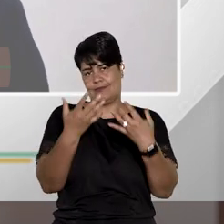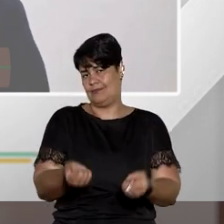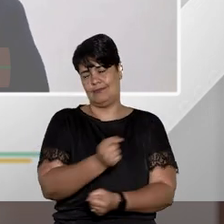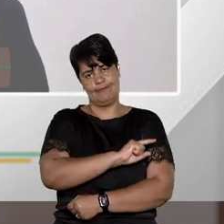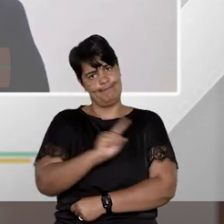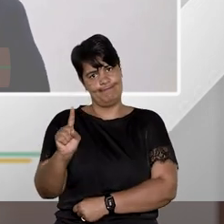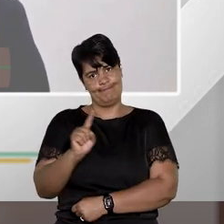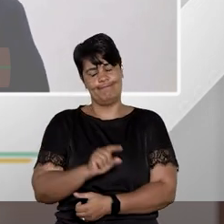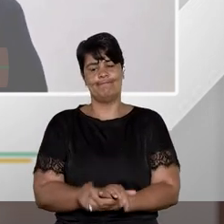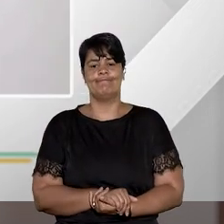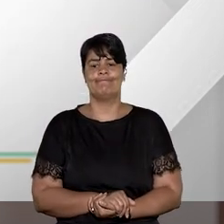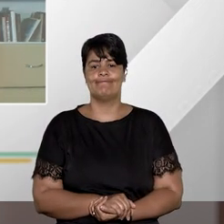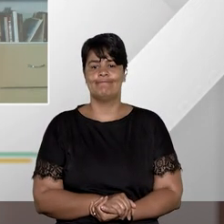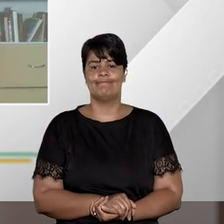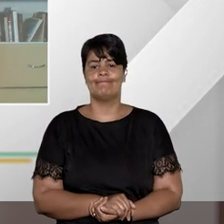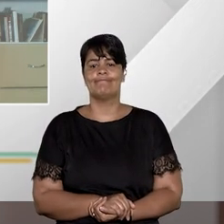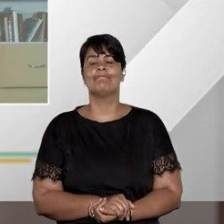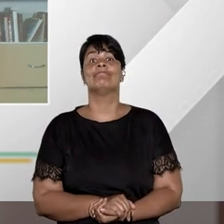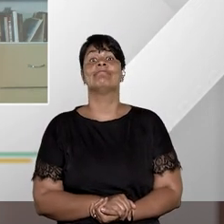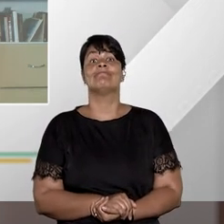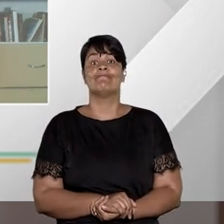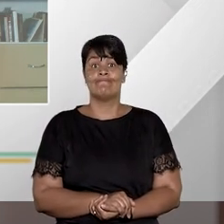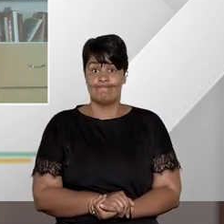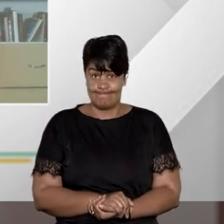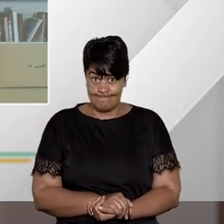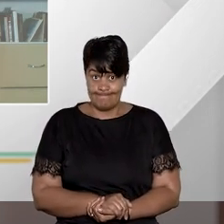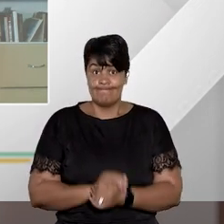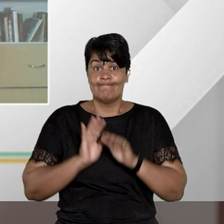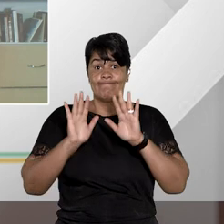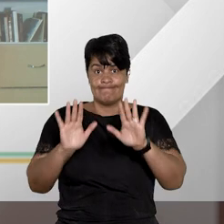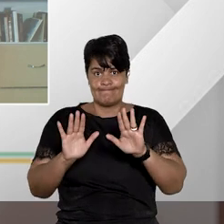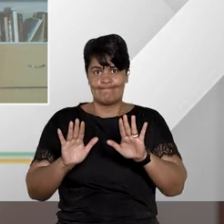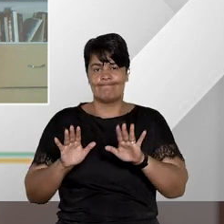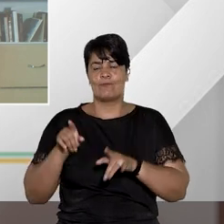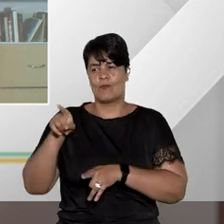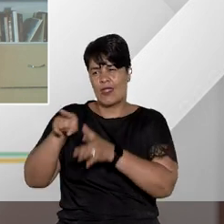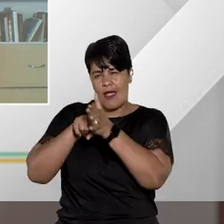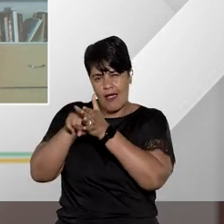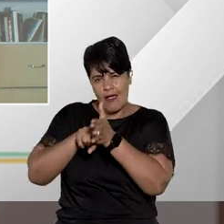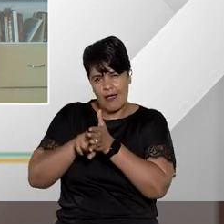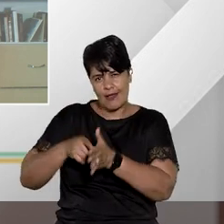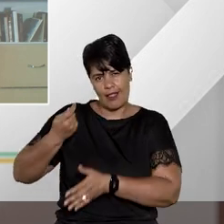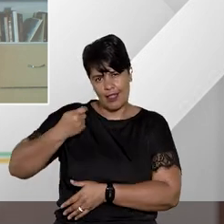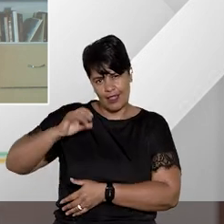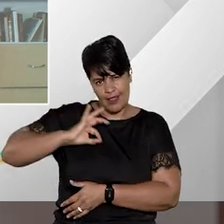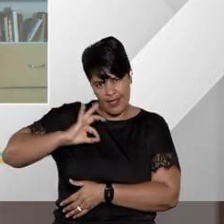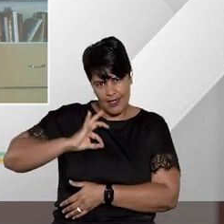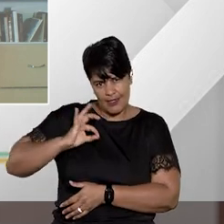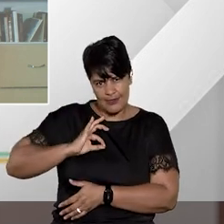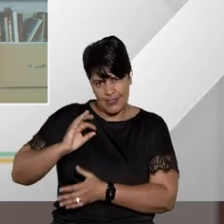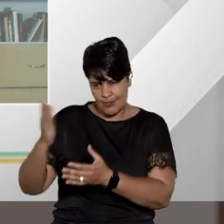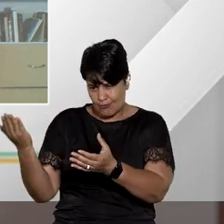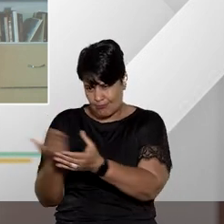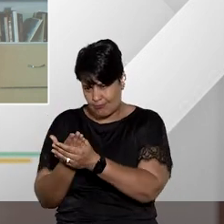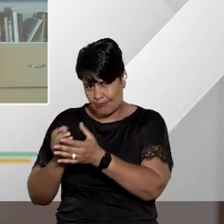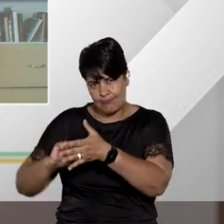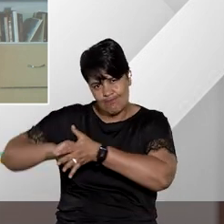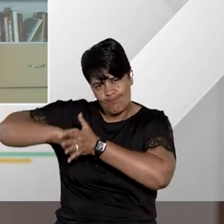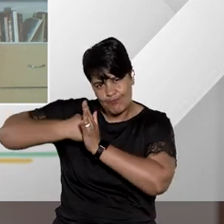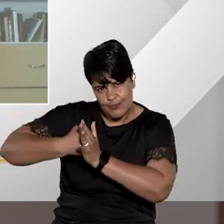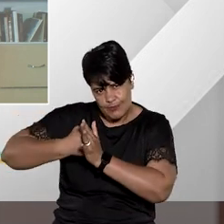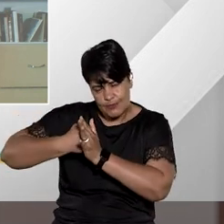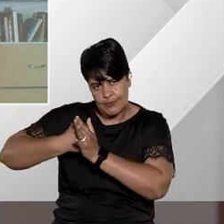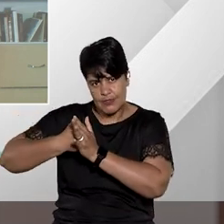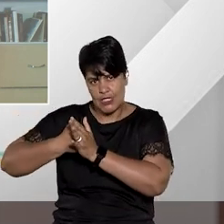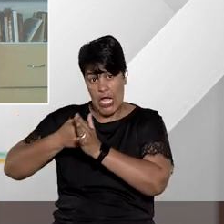admitido. Vamos lá, e para trancar o inquérito policial antes da denúncia, doutora Geilza, é possível o